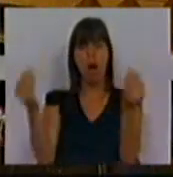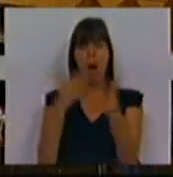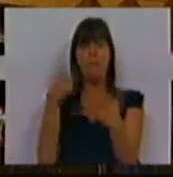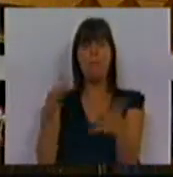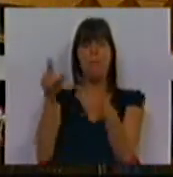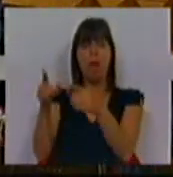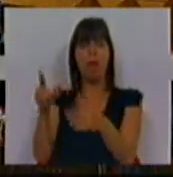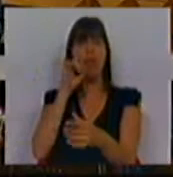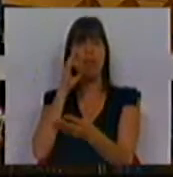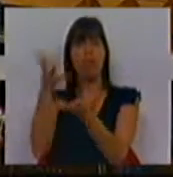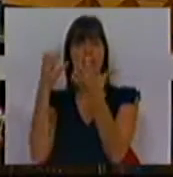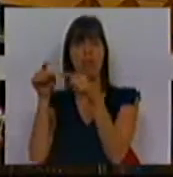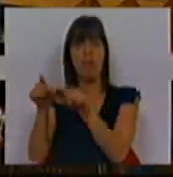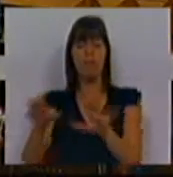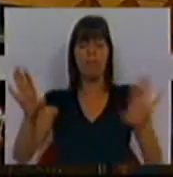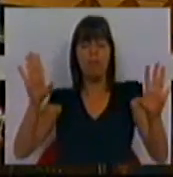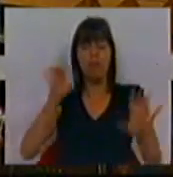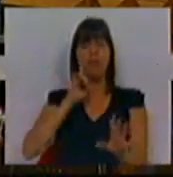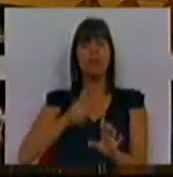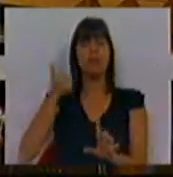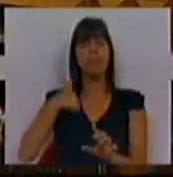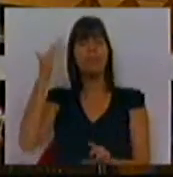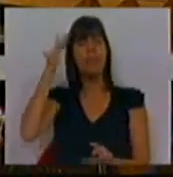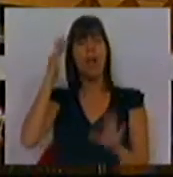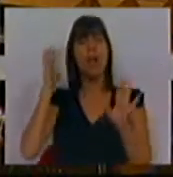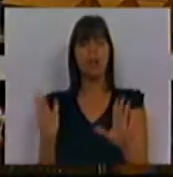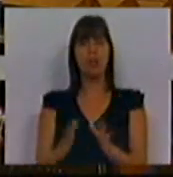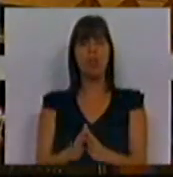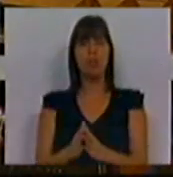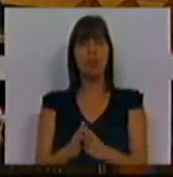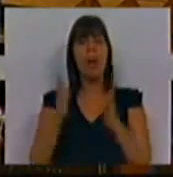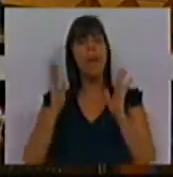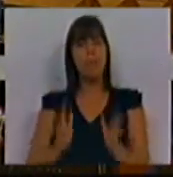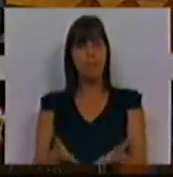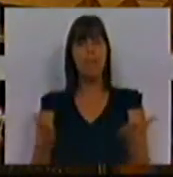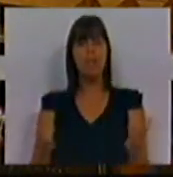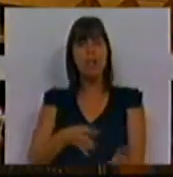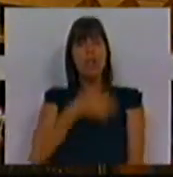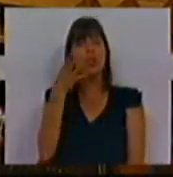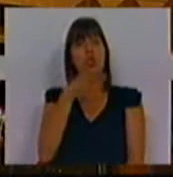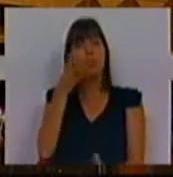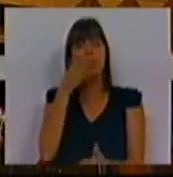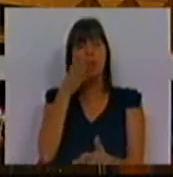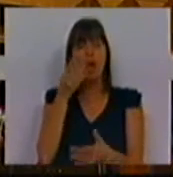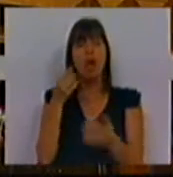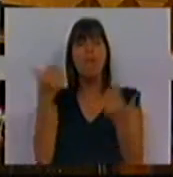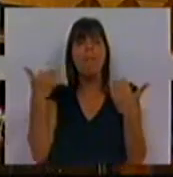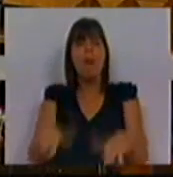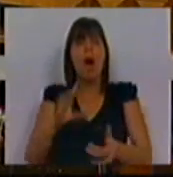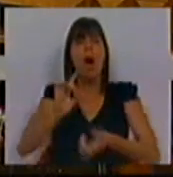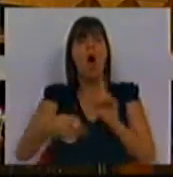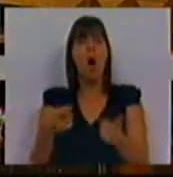da maioria têm defendido. Mas, acima de tudo, achamos que é preciso explicar o que correu mal,